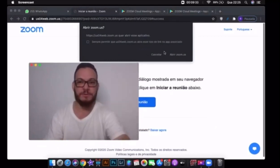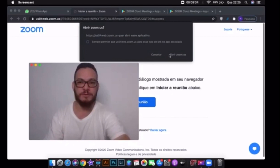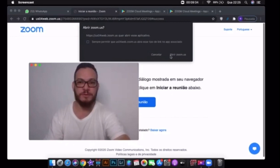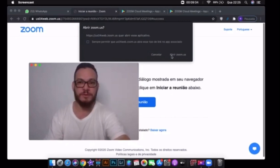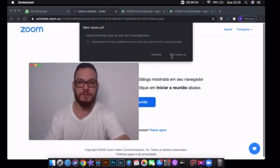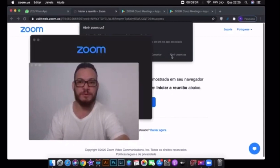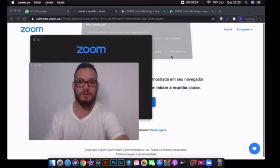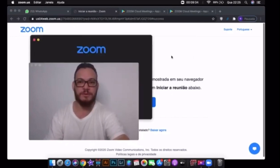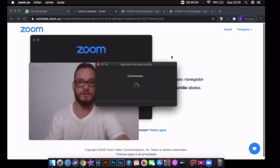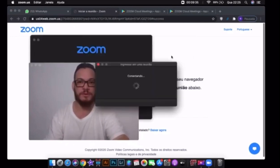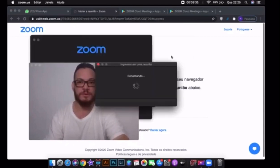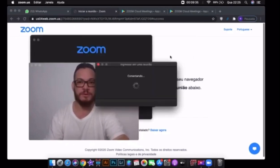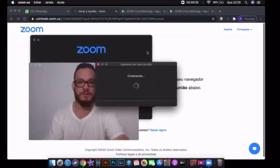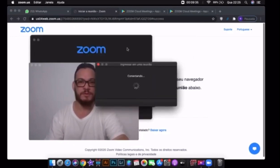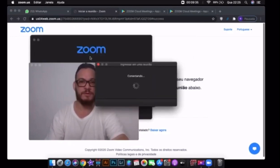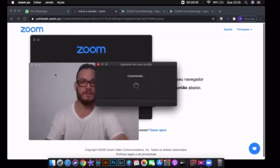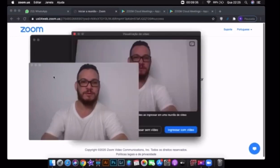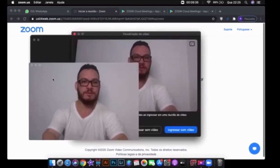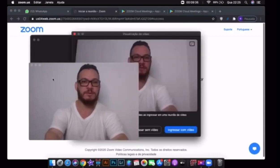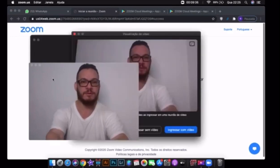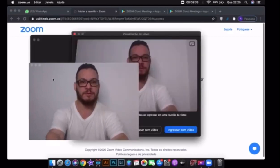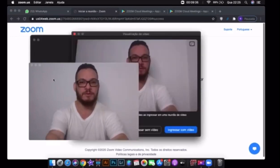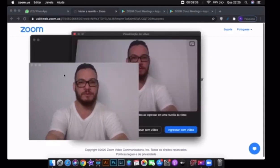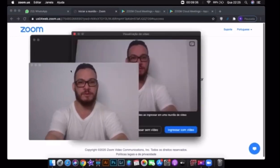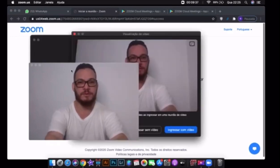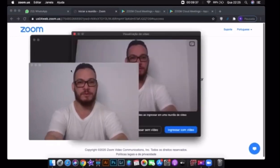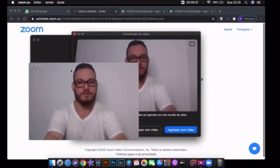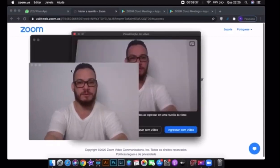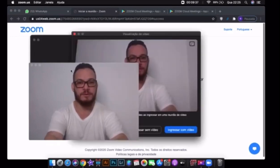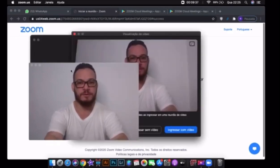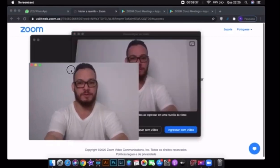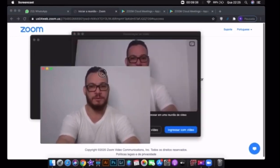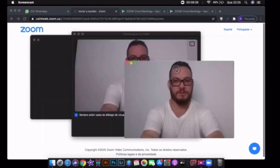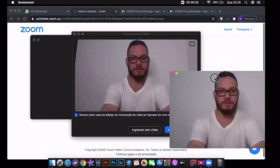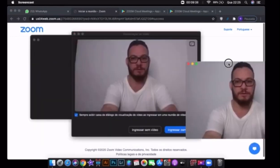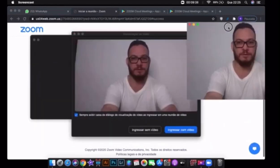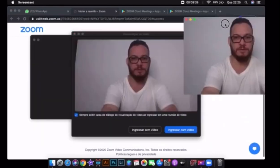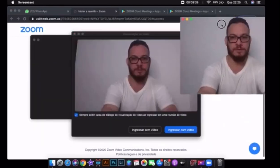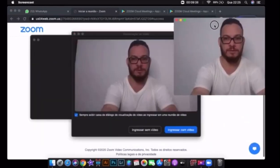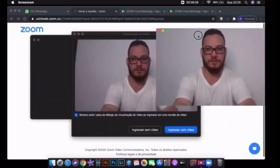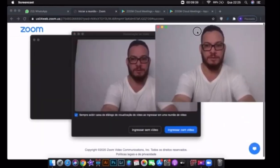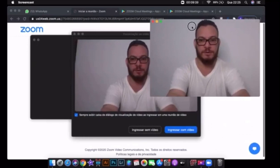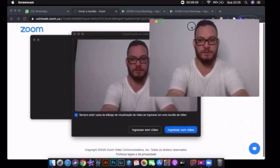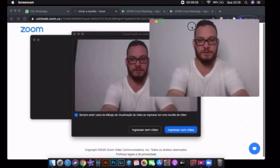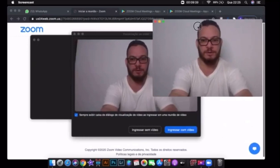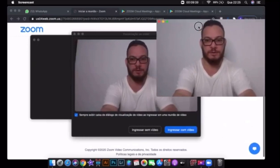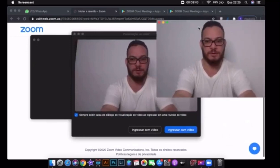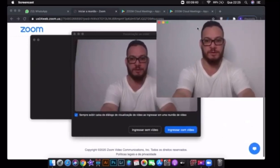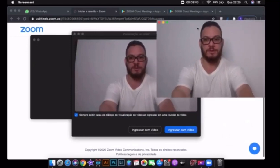Pode abrir em uma tela preta ou em uma tela branca. Vai perguntar se você aceita entrar no Meet, que é o Zoom.